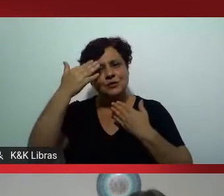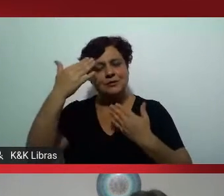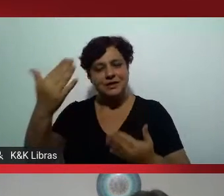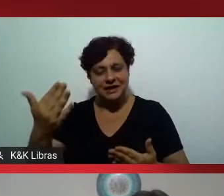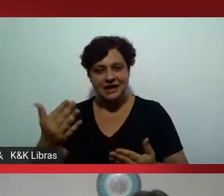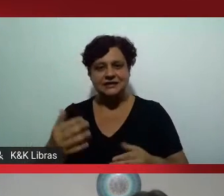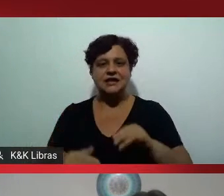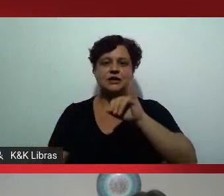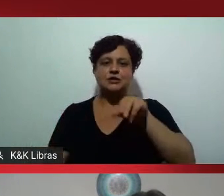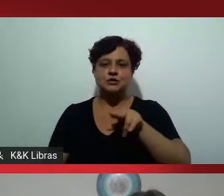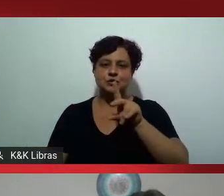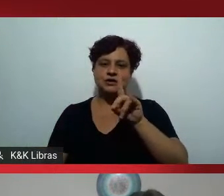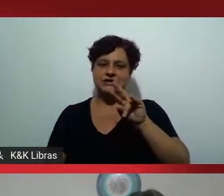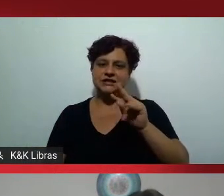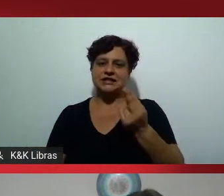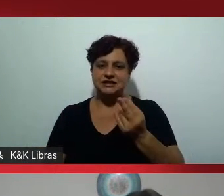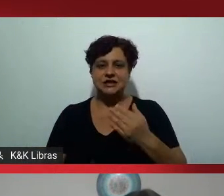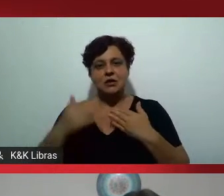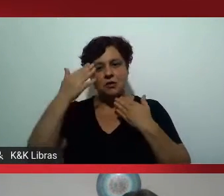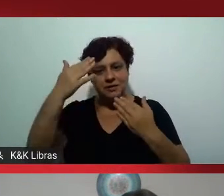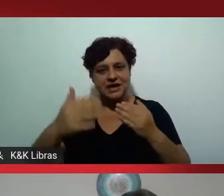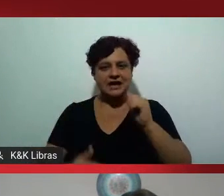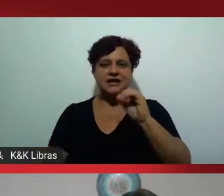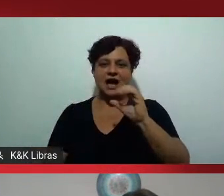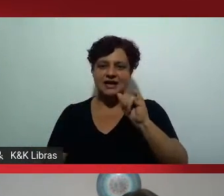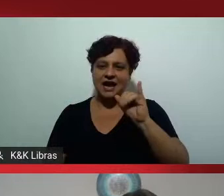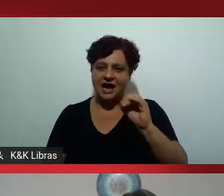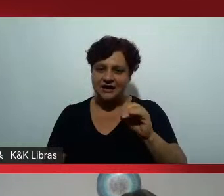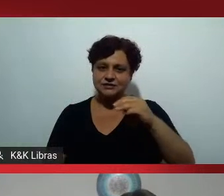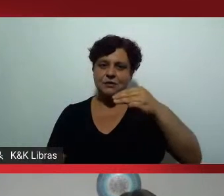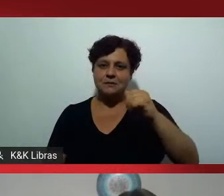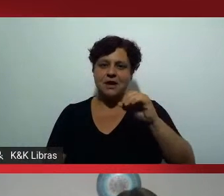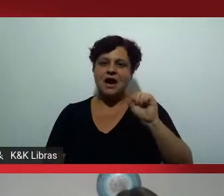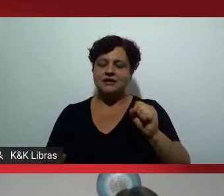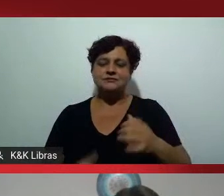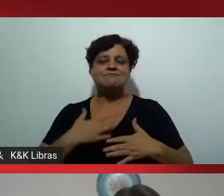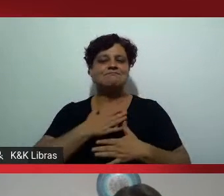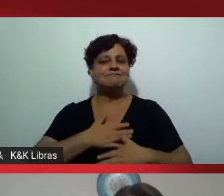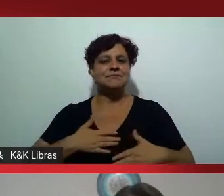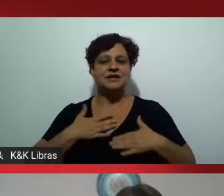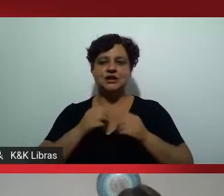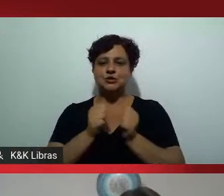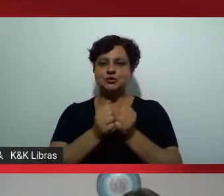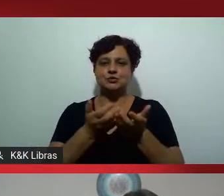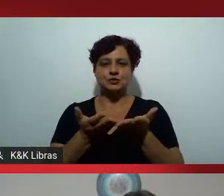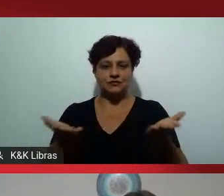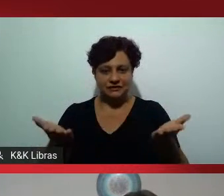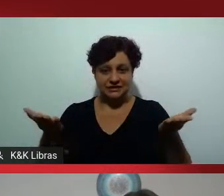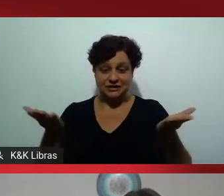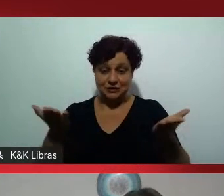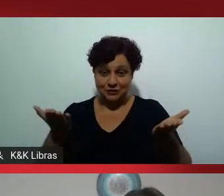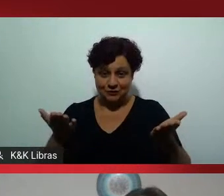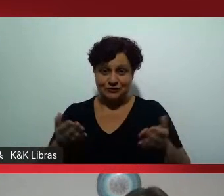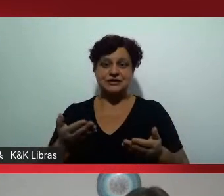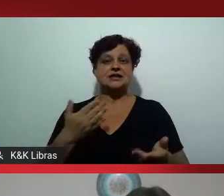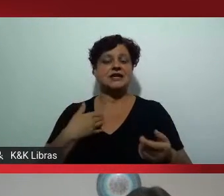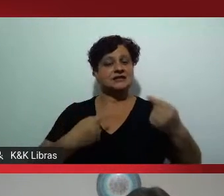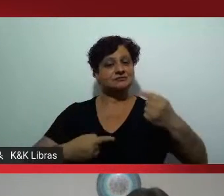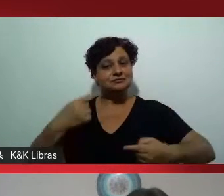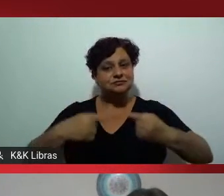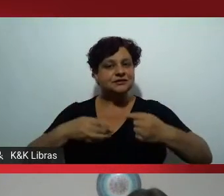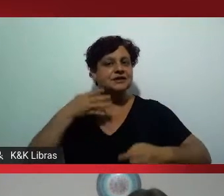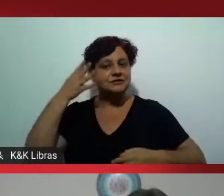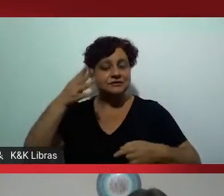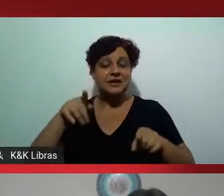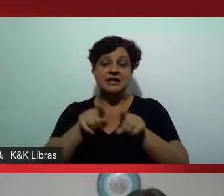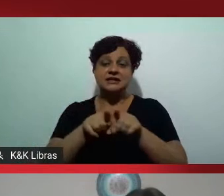Judite muito obrigada Cássio Marcos Soares foi um prazer tê-los aqui conosco nesse painel eu também gostaria